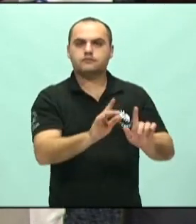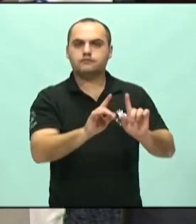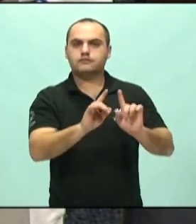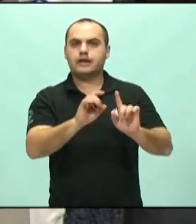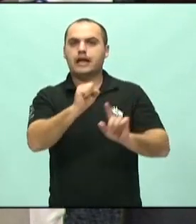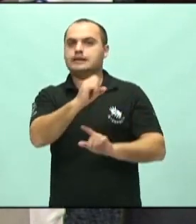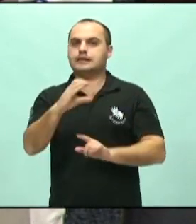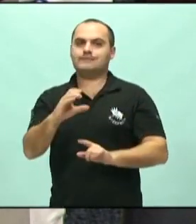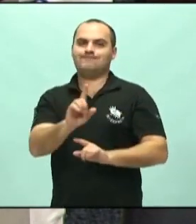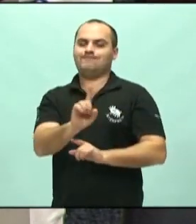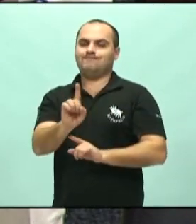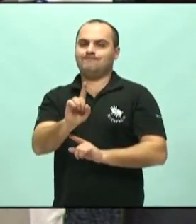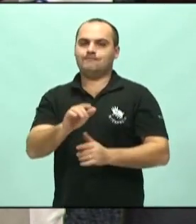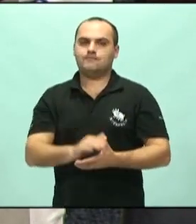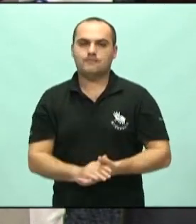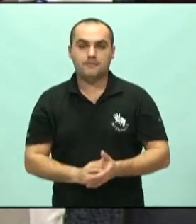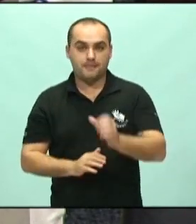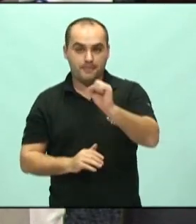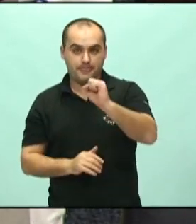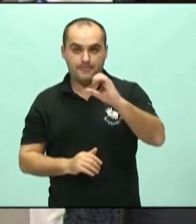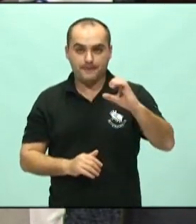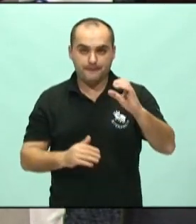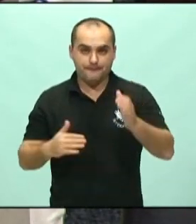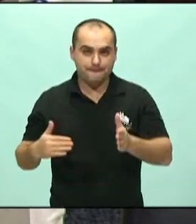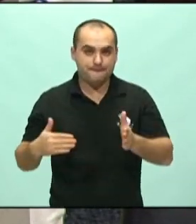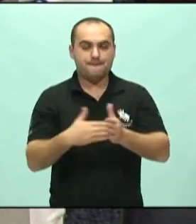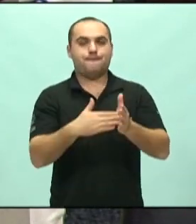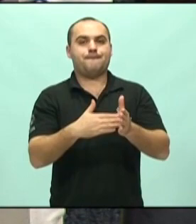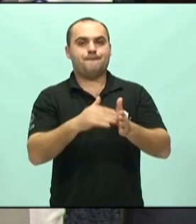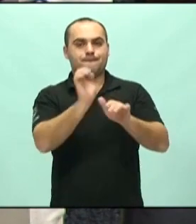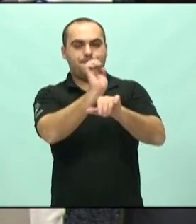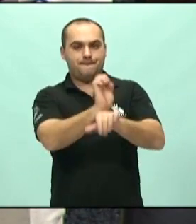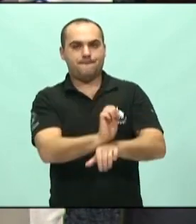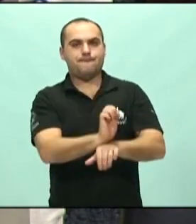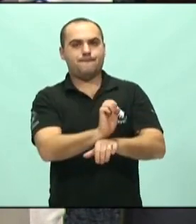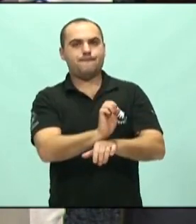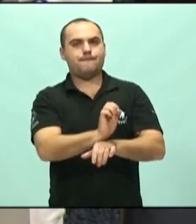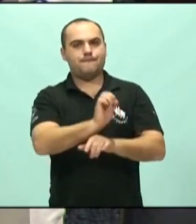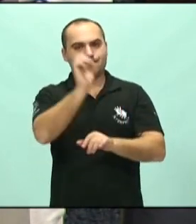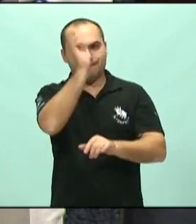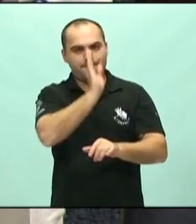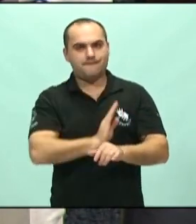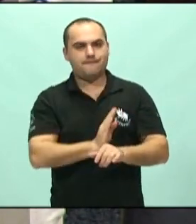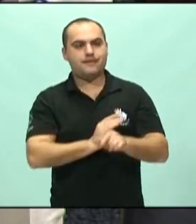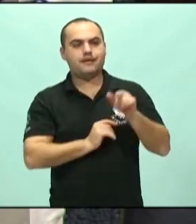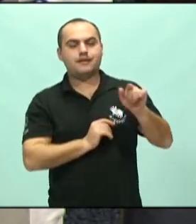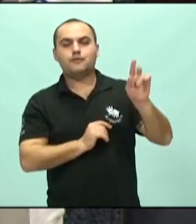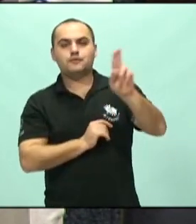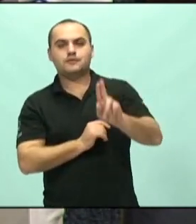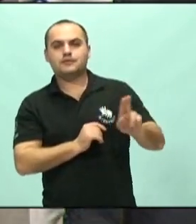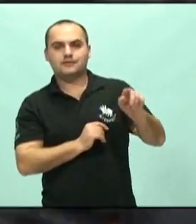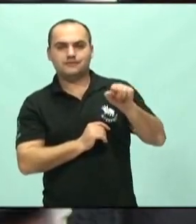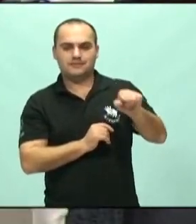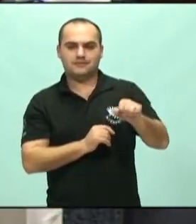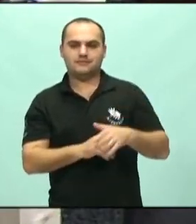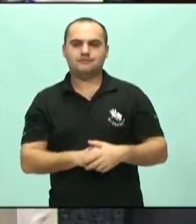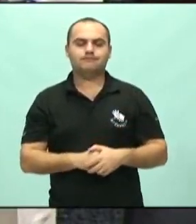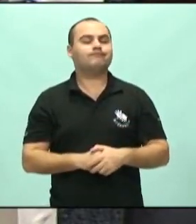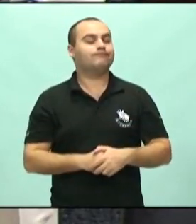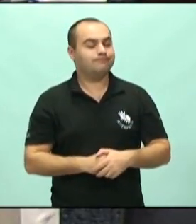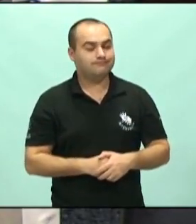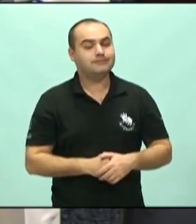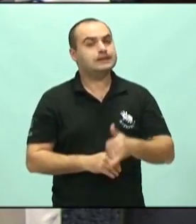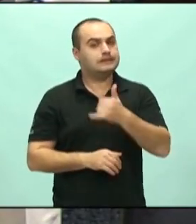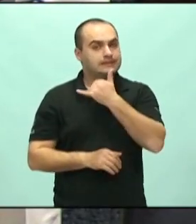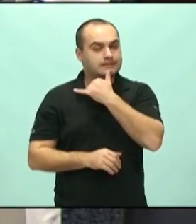Santa Catarina é o último Estado brasileiro que está procedendo com esse procedimento. E isso é lamentável,